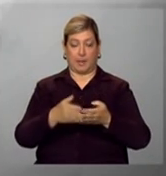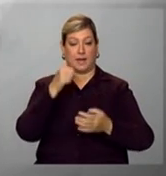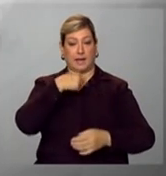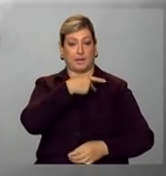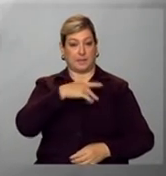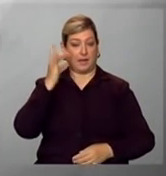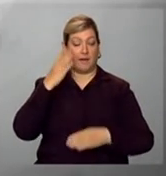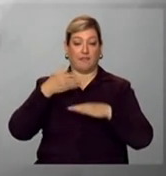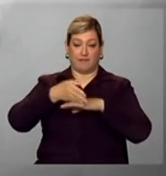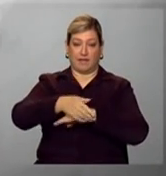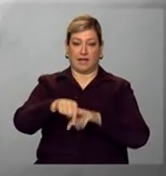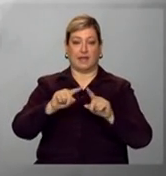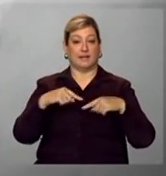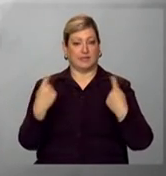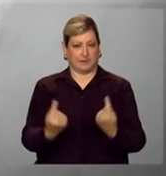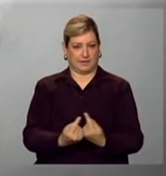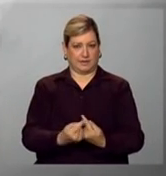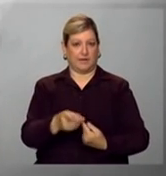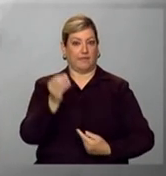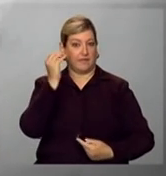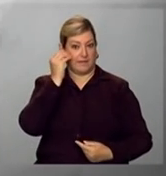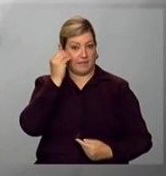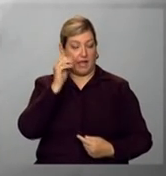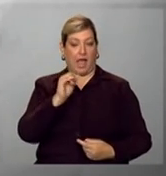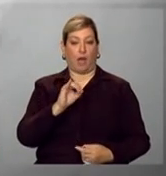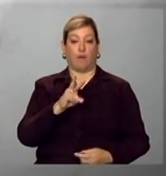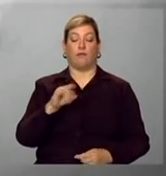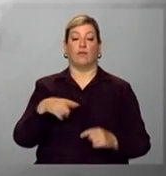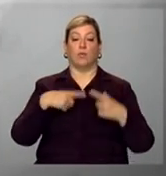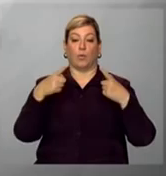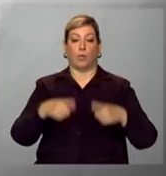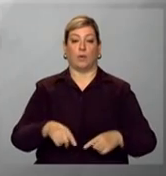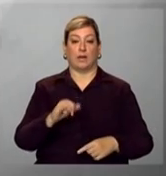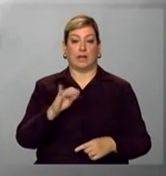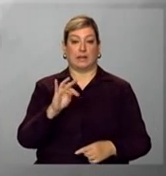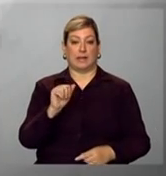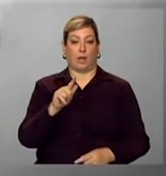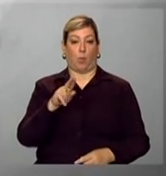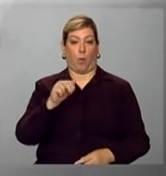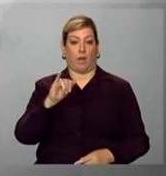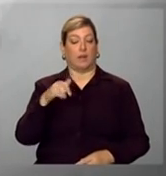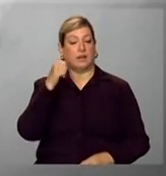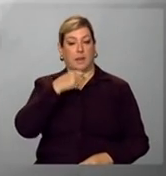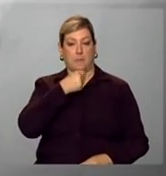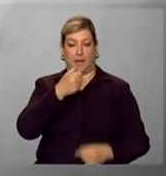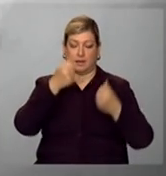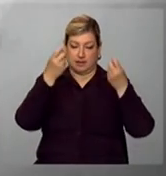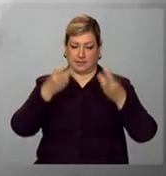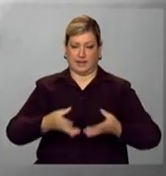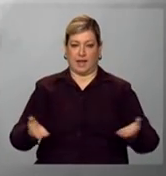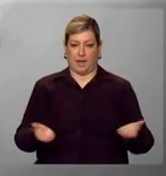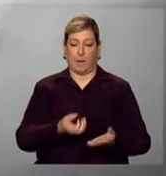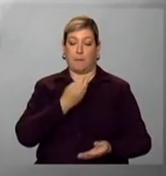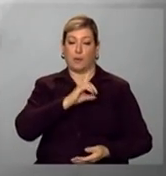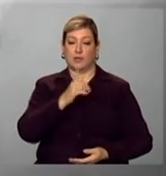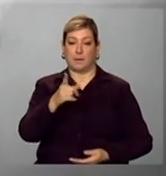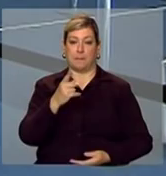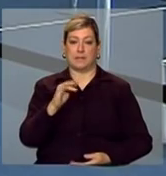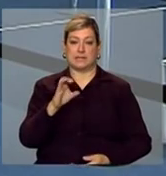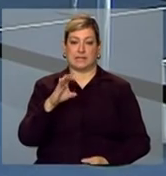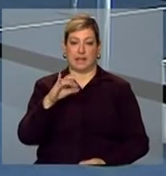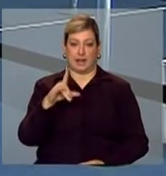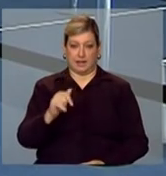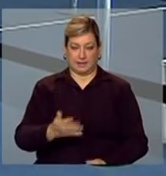Rousseff vai participar do evento. Vamos ao vivo a Itaguaí, onde está a repórter Priscila Machado. Bom dia, Priscila.